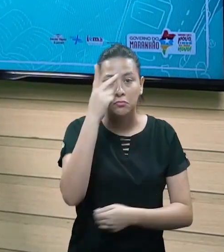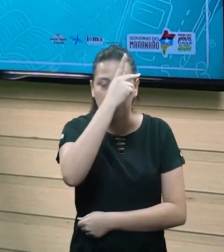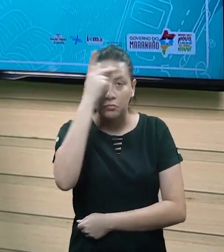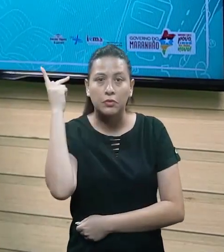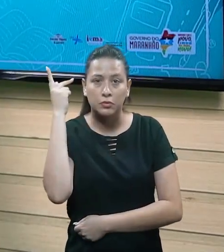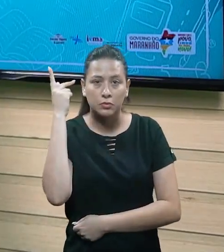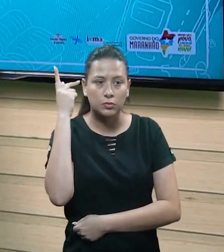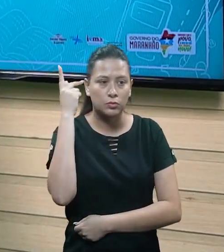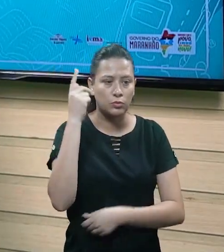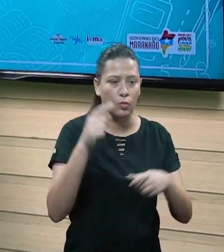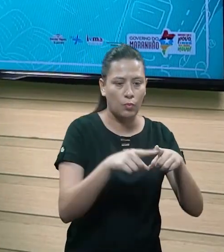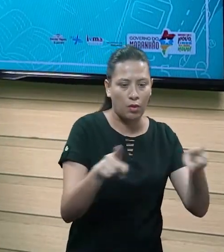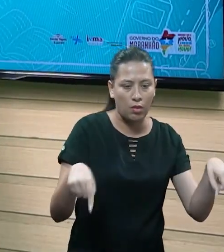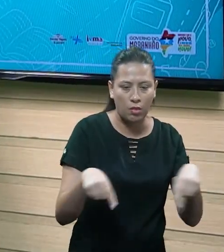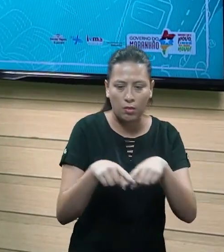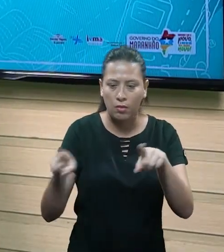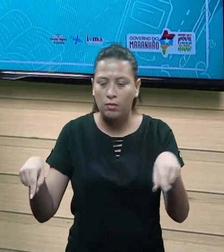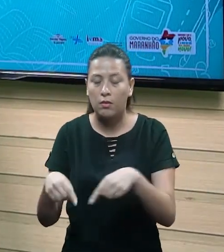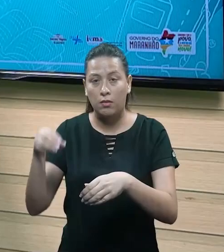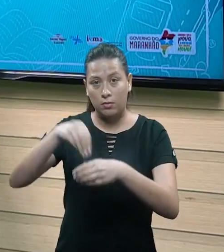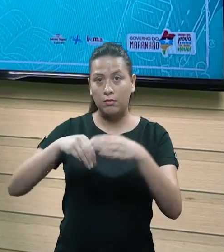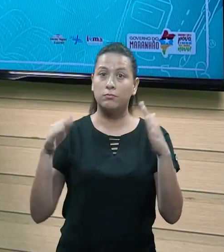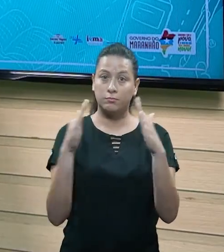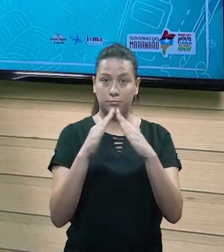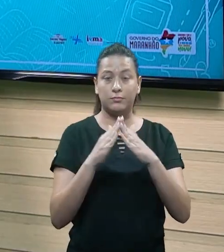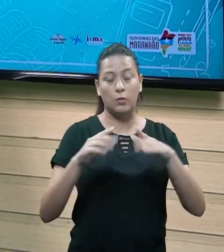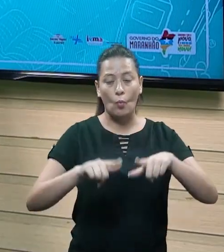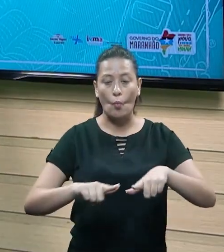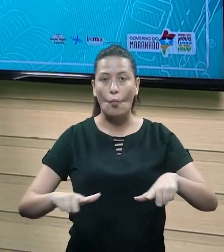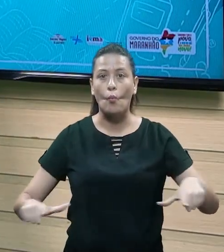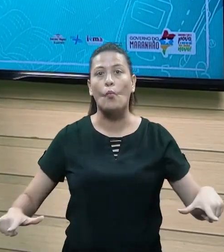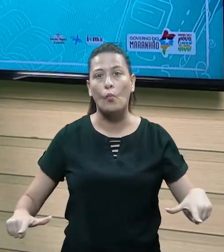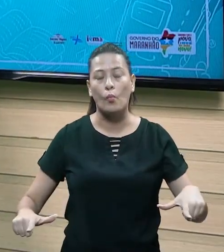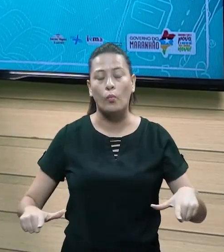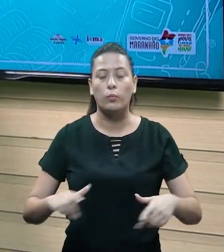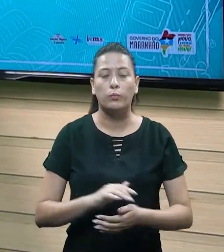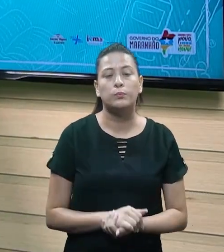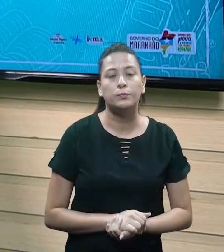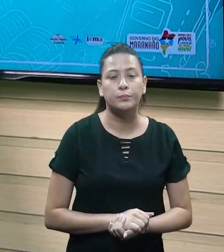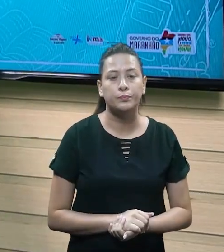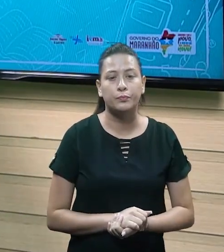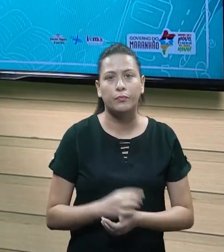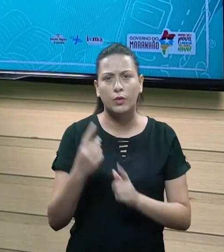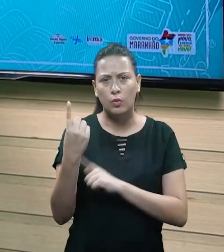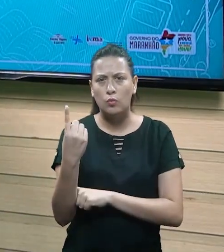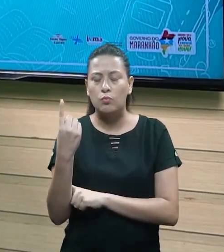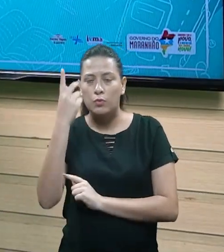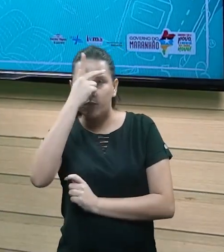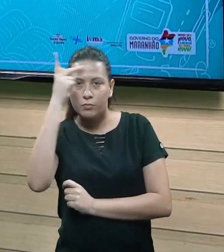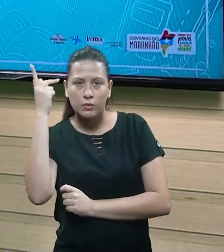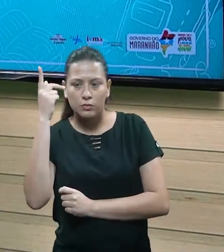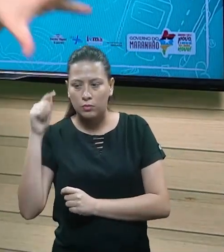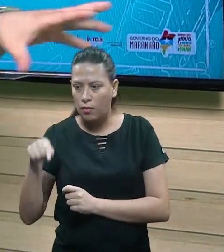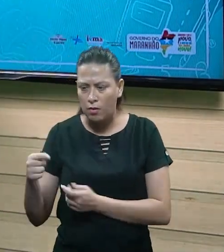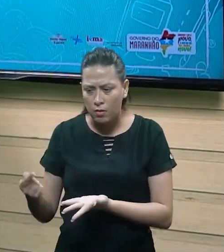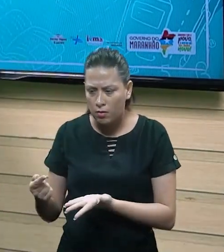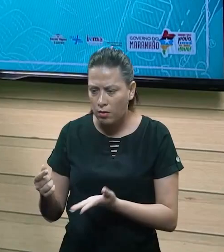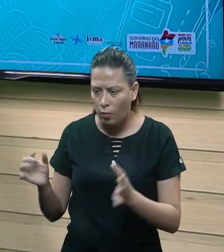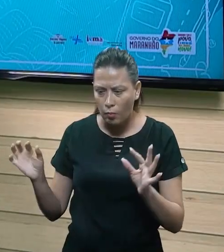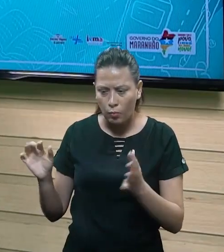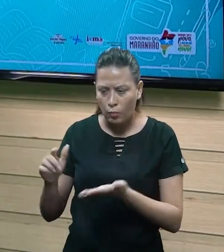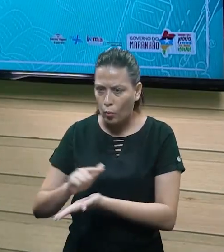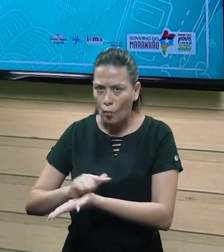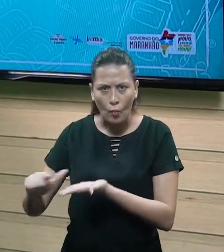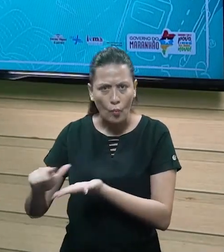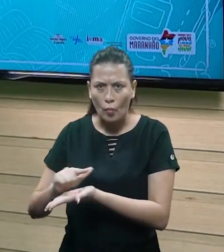ele determina que cada pessoa fique com uma área da casa para fazer essa limpeza, certinho? Então vamos lá, vamos supor que uma pessoa não lavou,